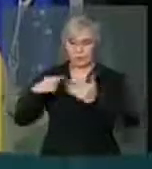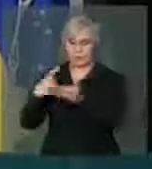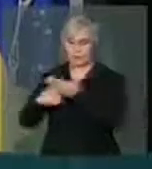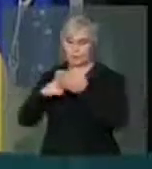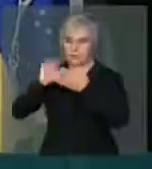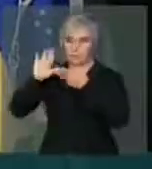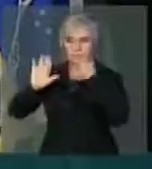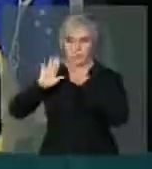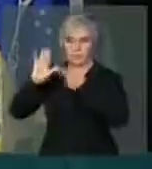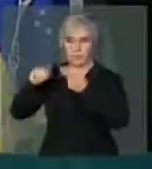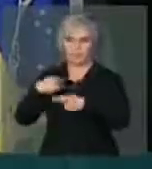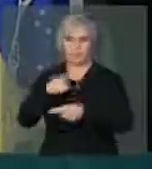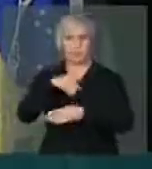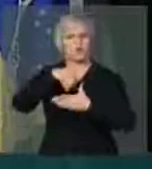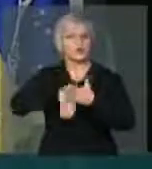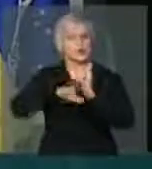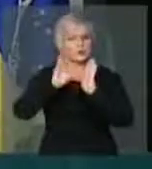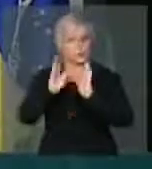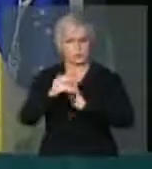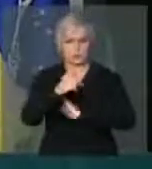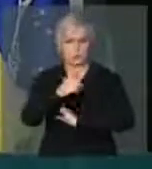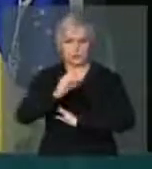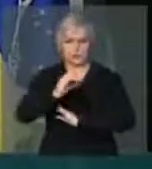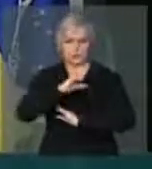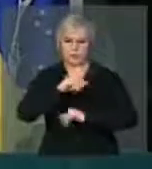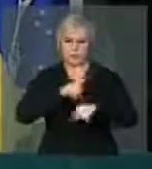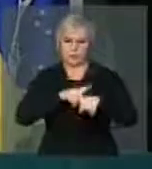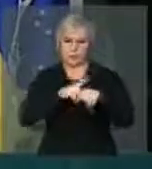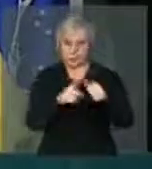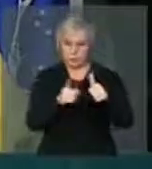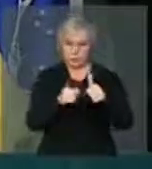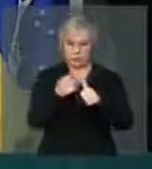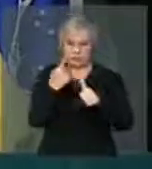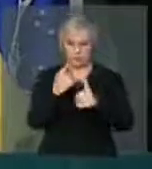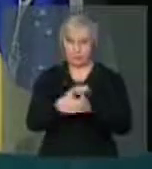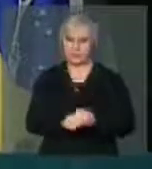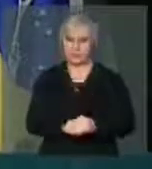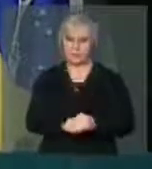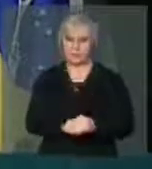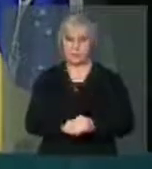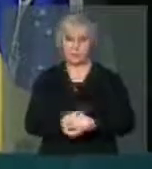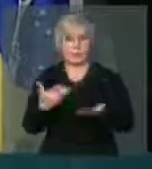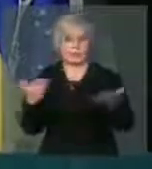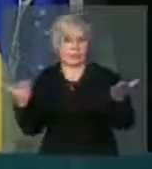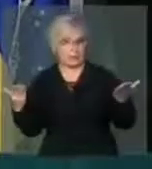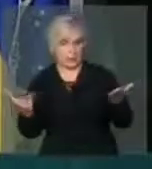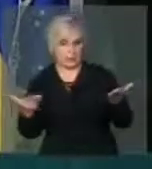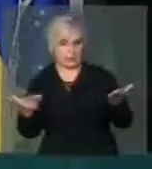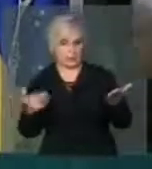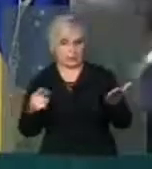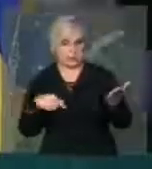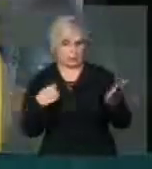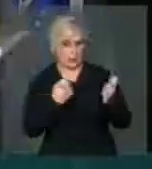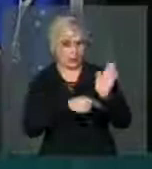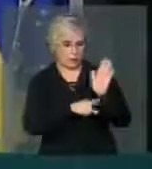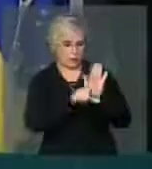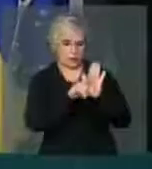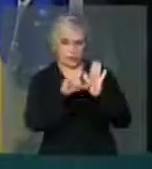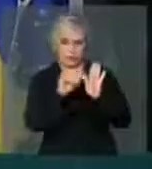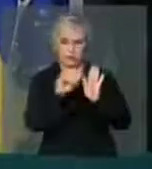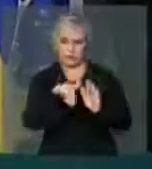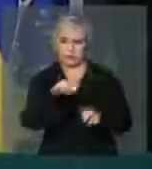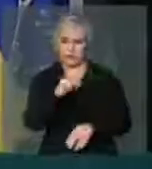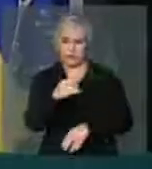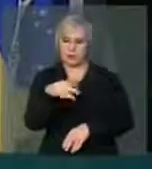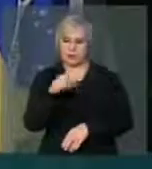como nós votamos na PEC no primeiro turno. Agora, a nossa lei infraconstitucional